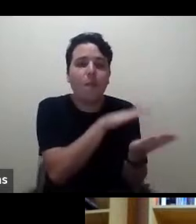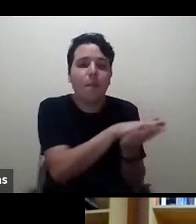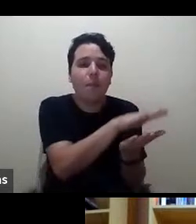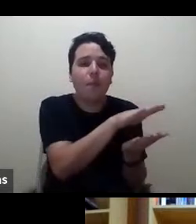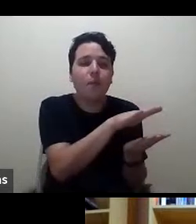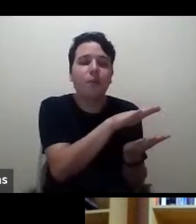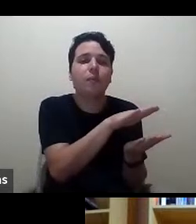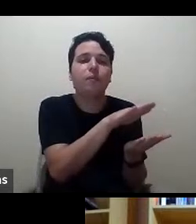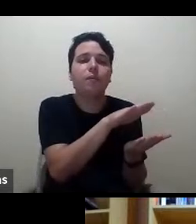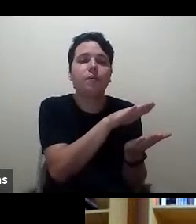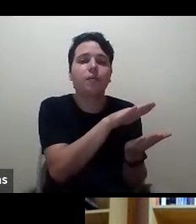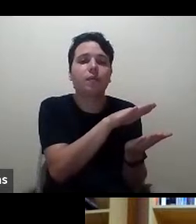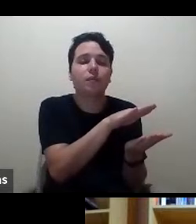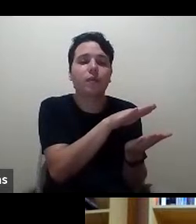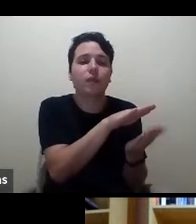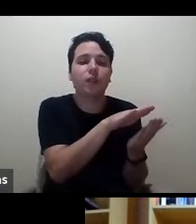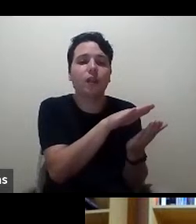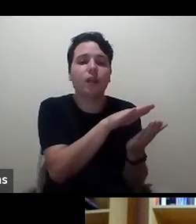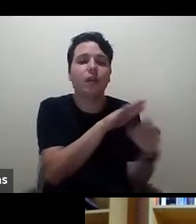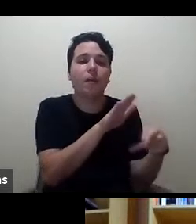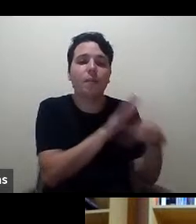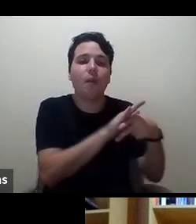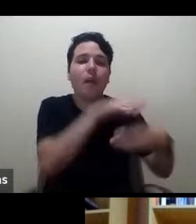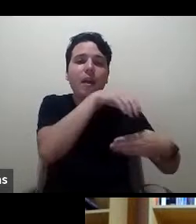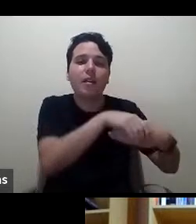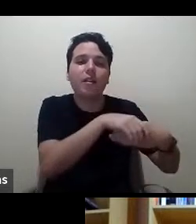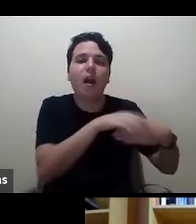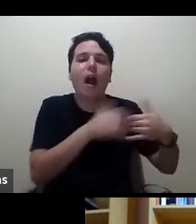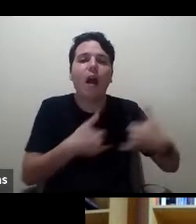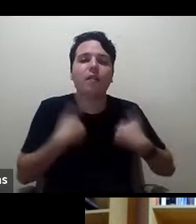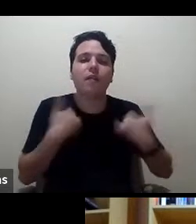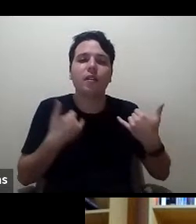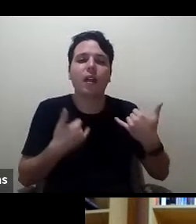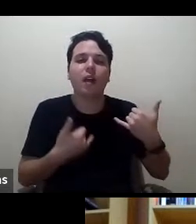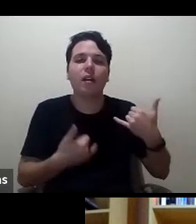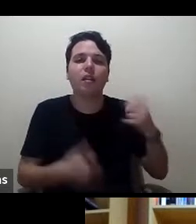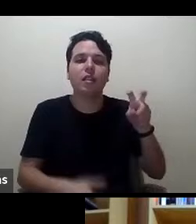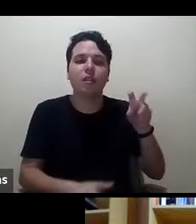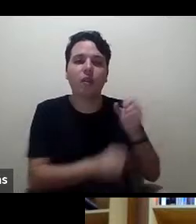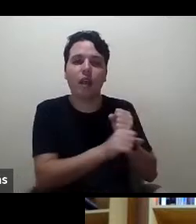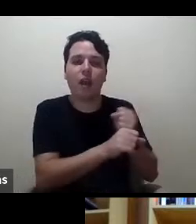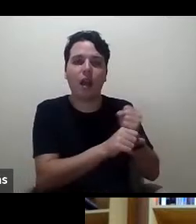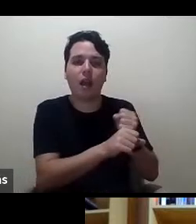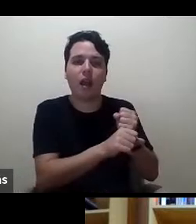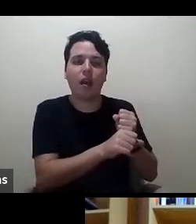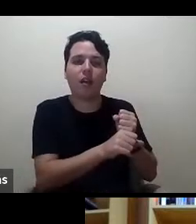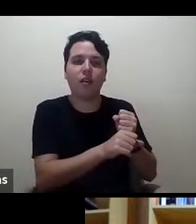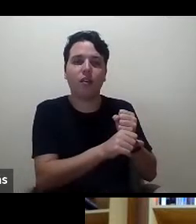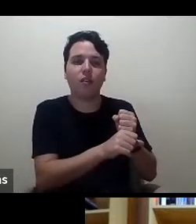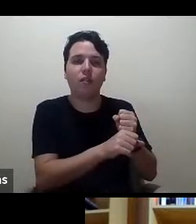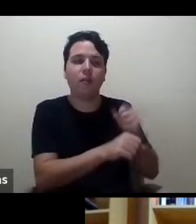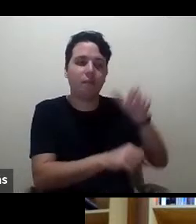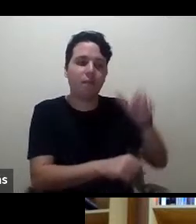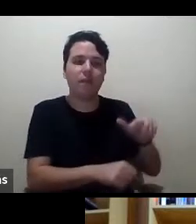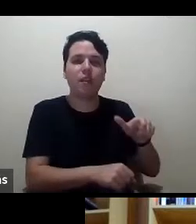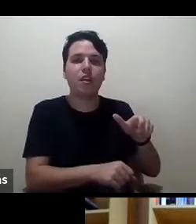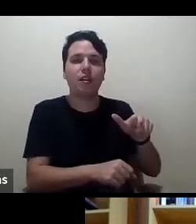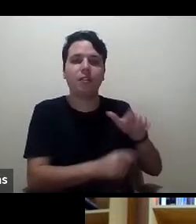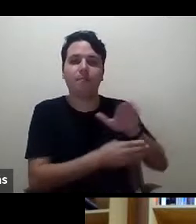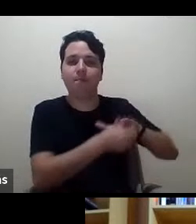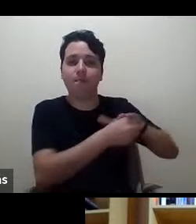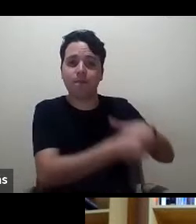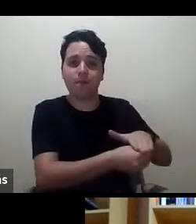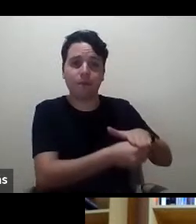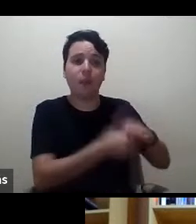a edição aniversário dos 50 anos de pedagogia do oprimido e o livro está circulando muito